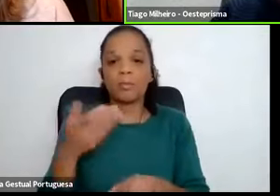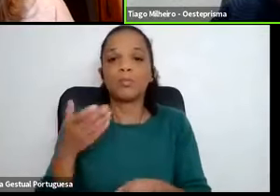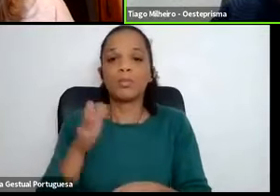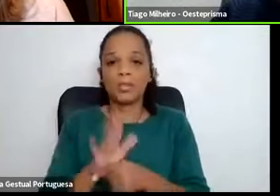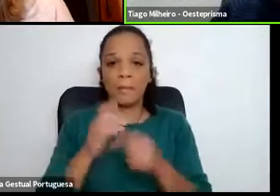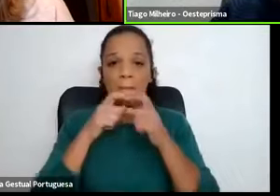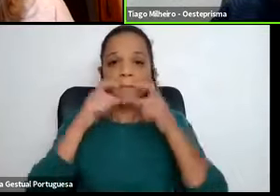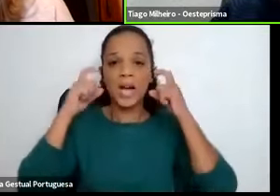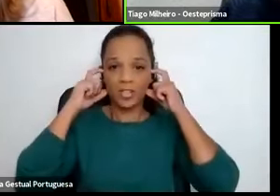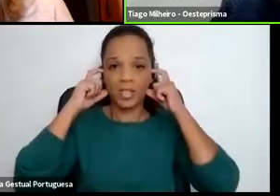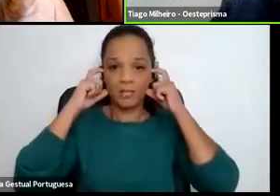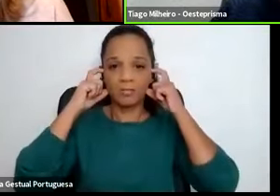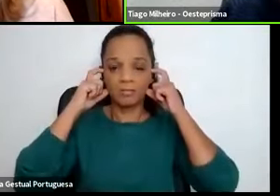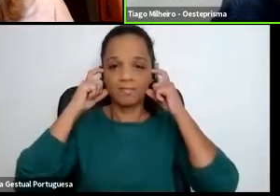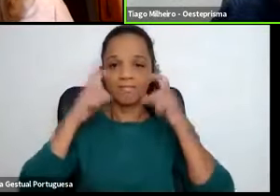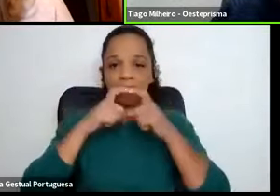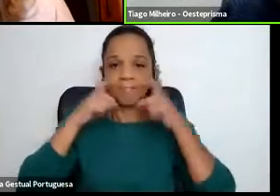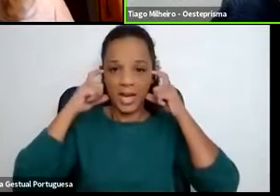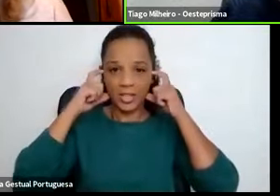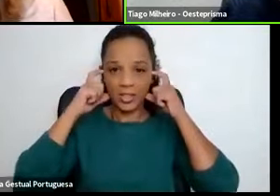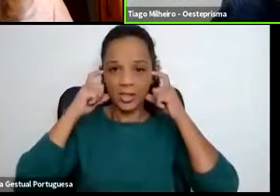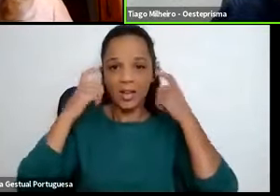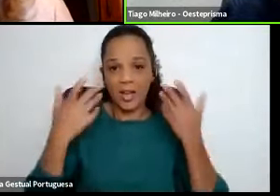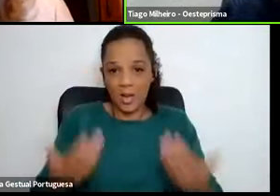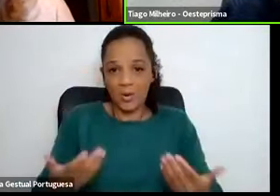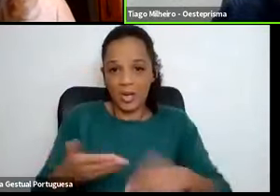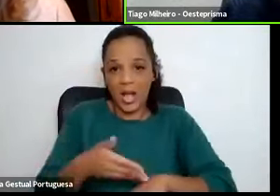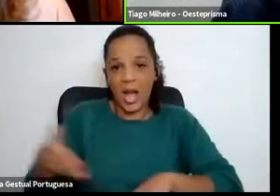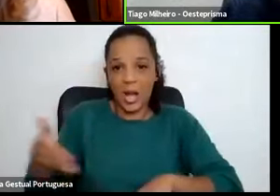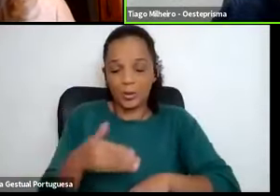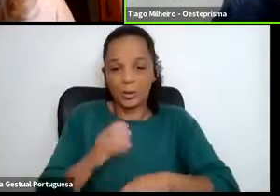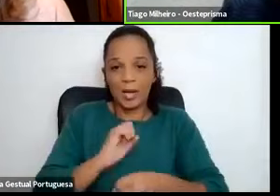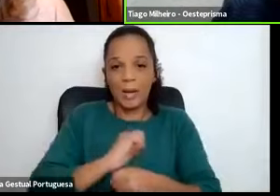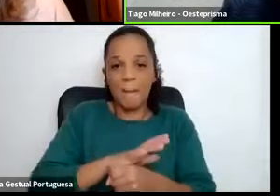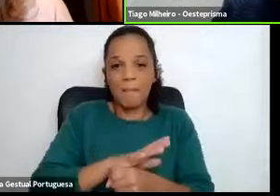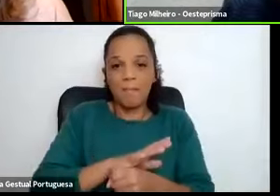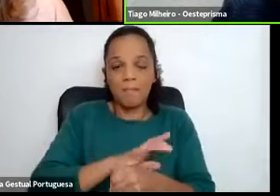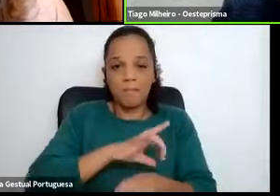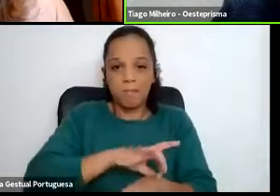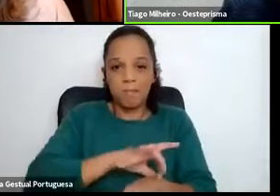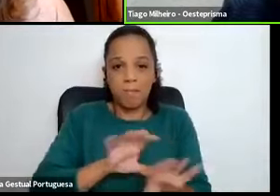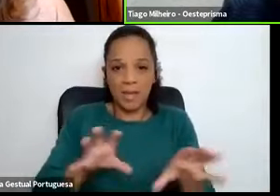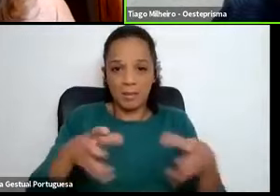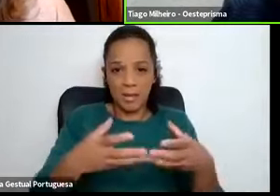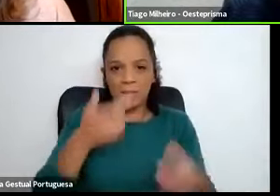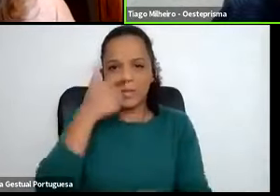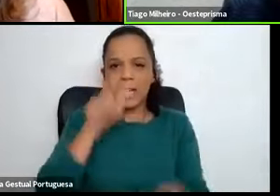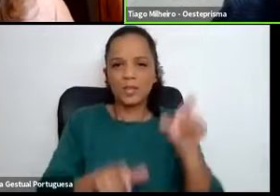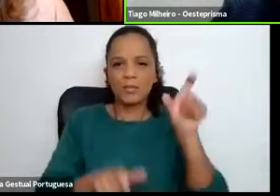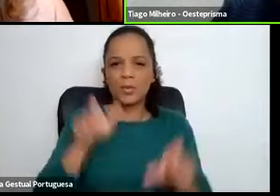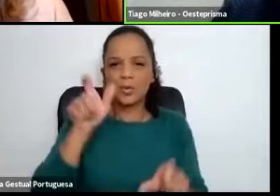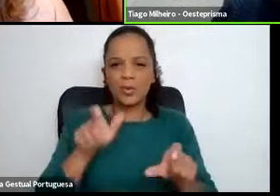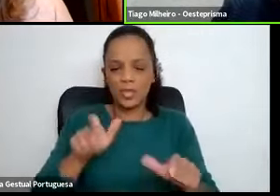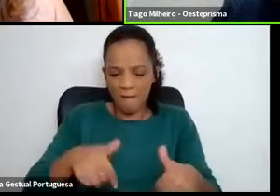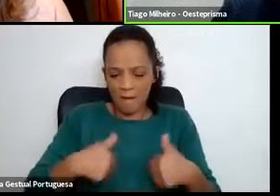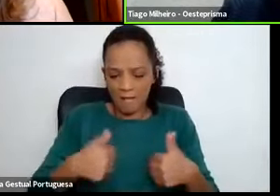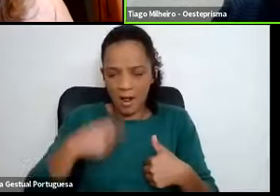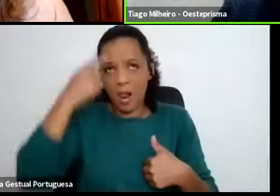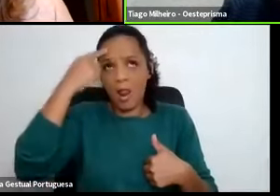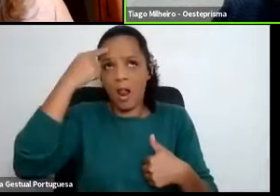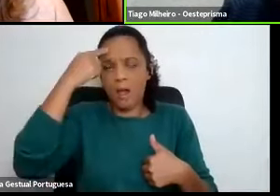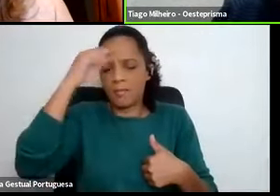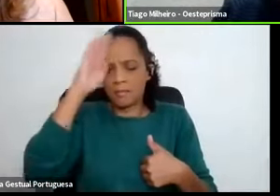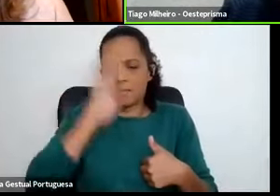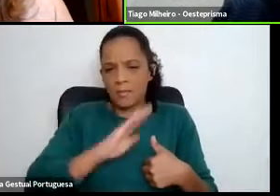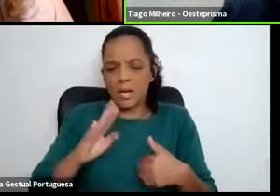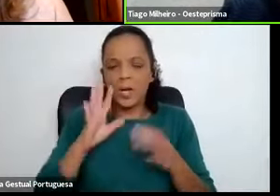da máscara e nesta altura de pandemia, as pessoas já têm muito, inconscientemente já